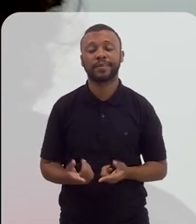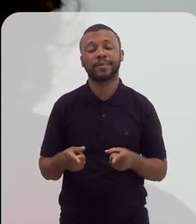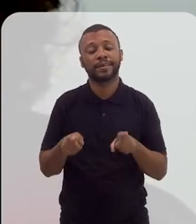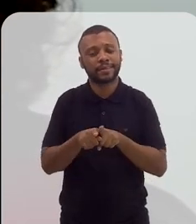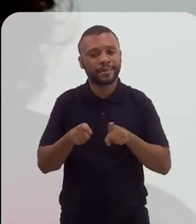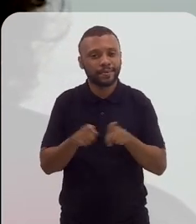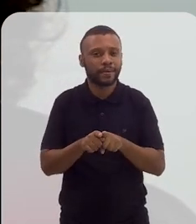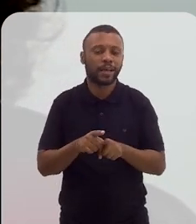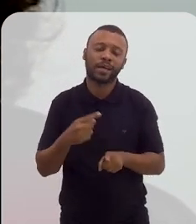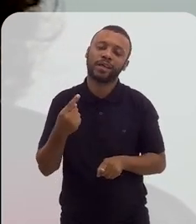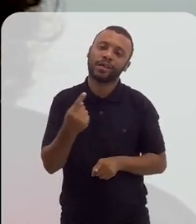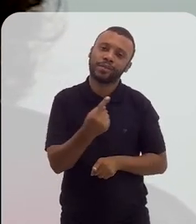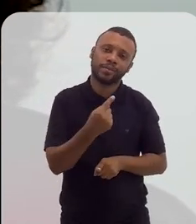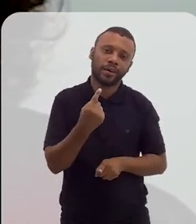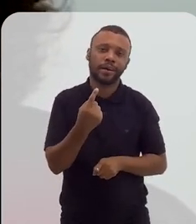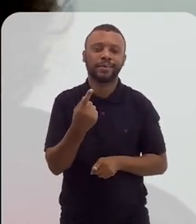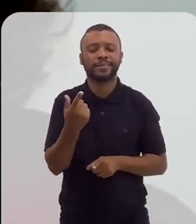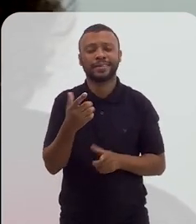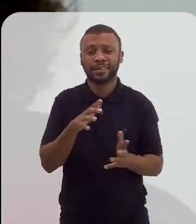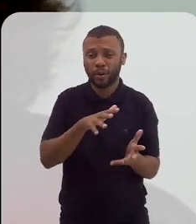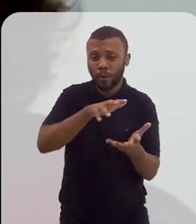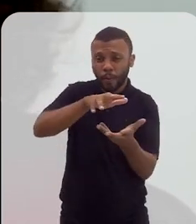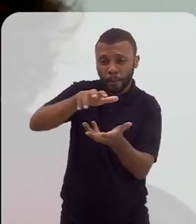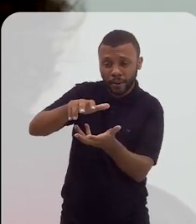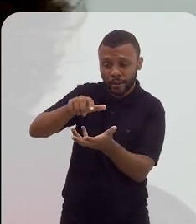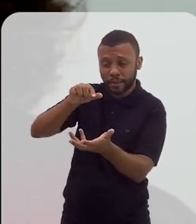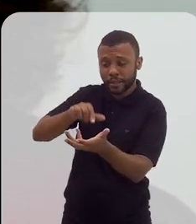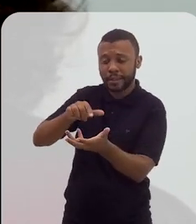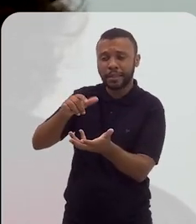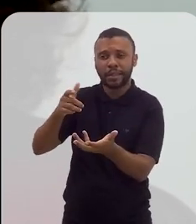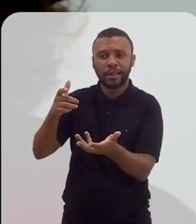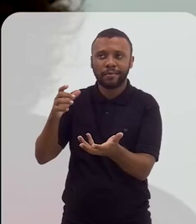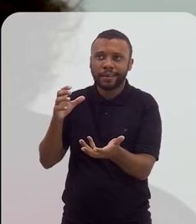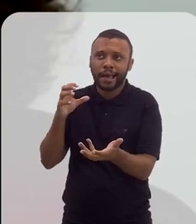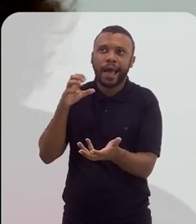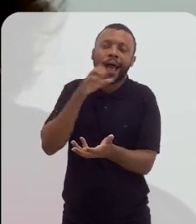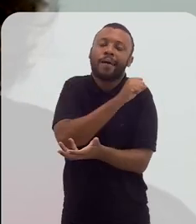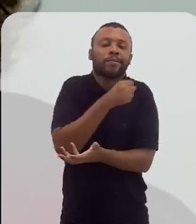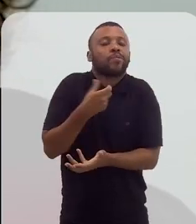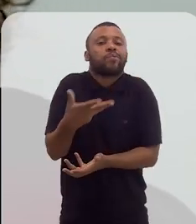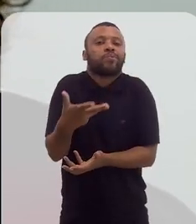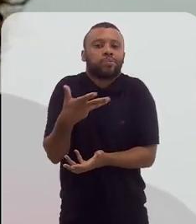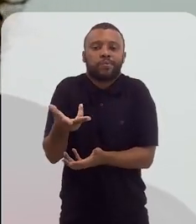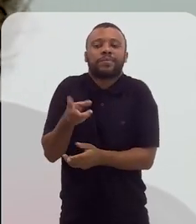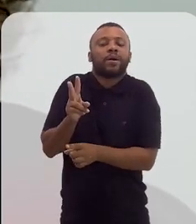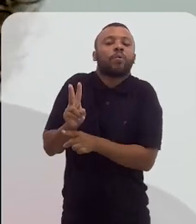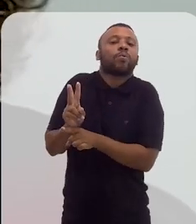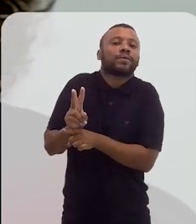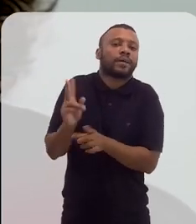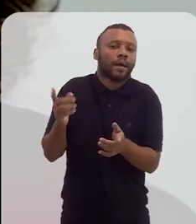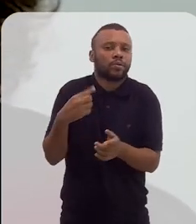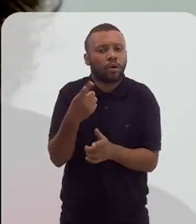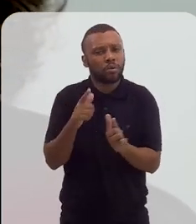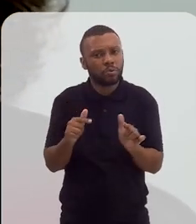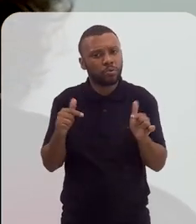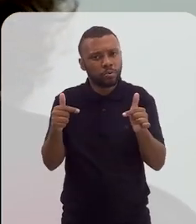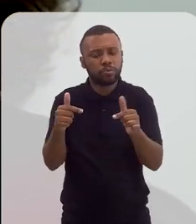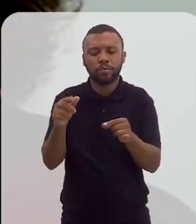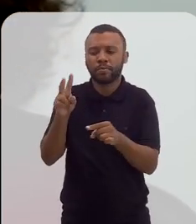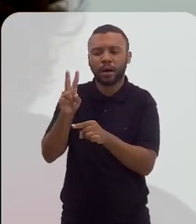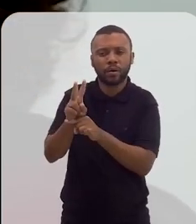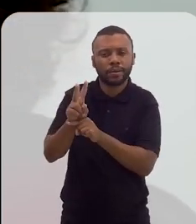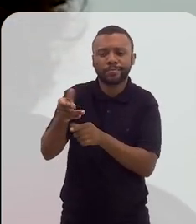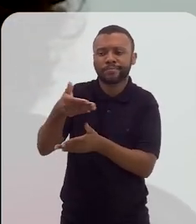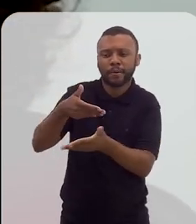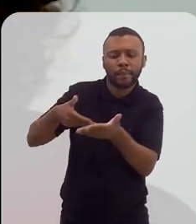que a gente destrua o planeta mais rápido do que a gente pode fazer para poder